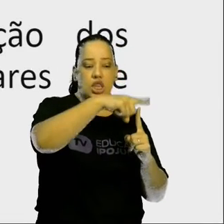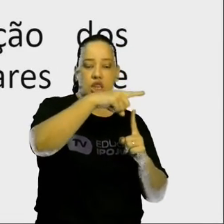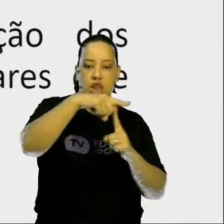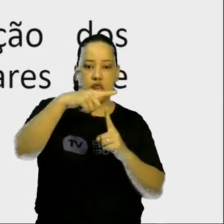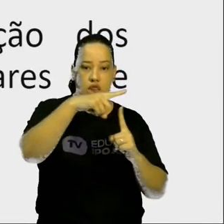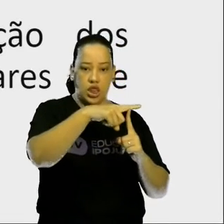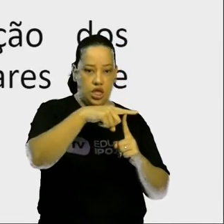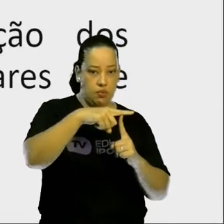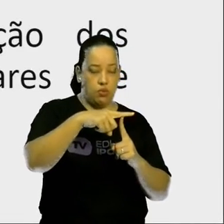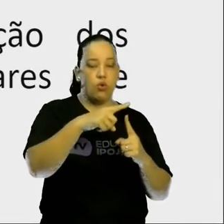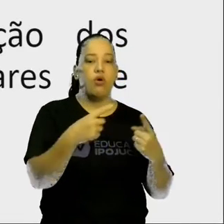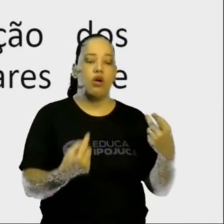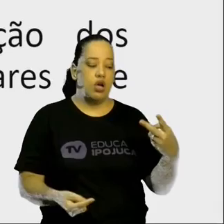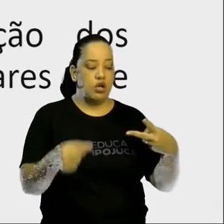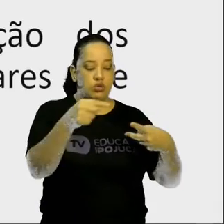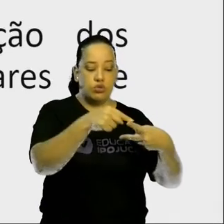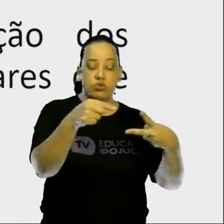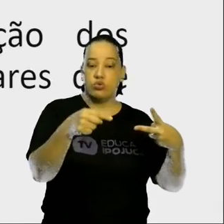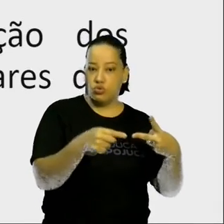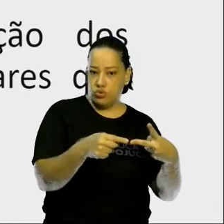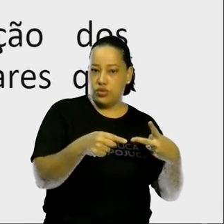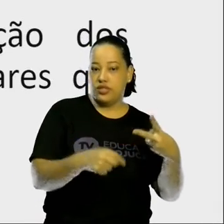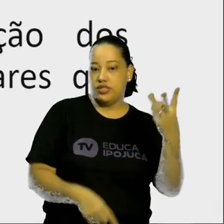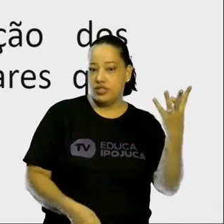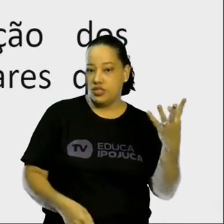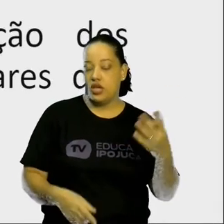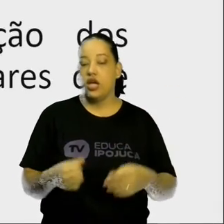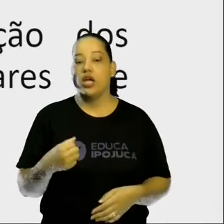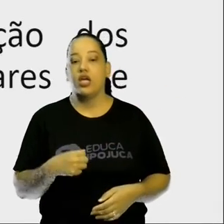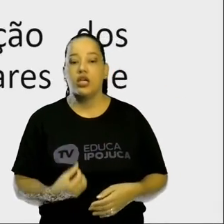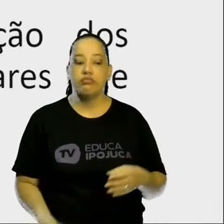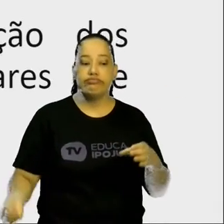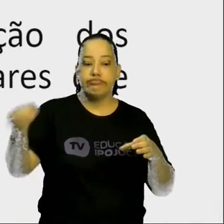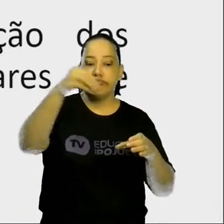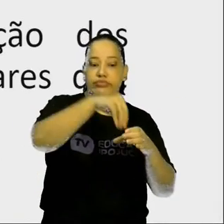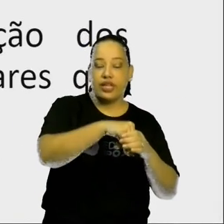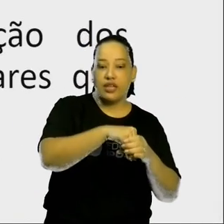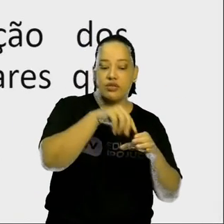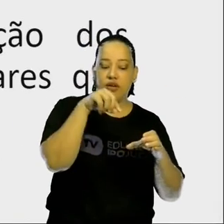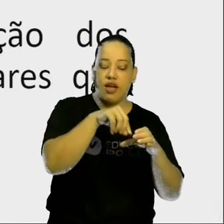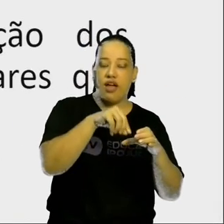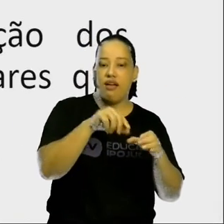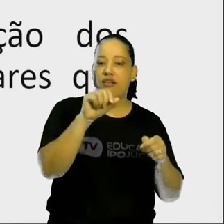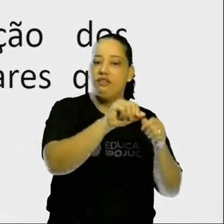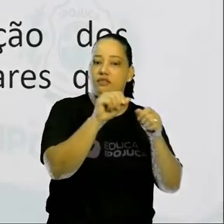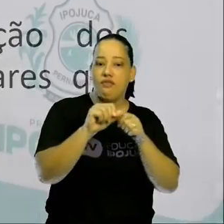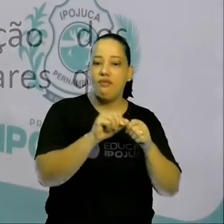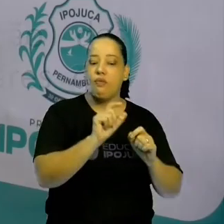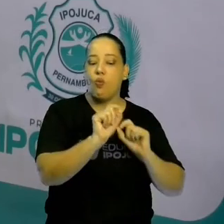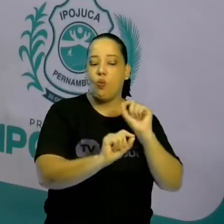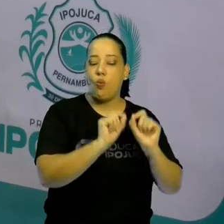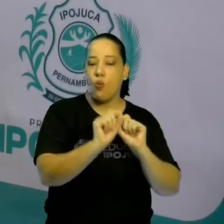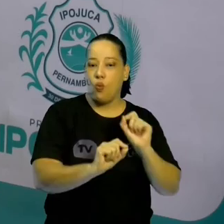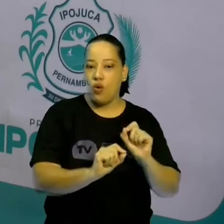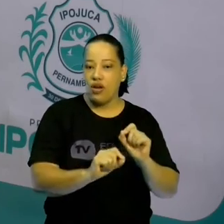que existem? E quais os tipos de organismos que elas formam? Lembrou?